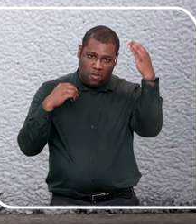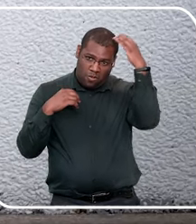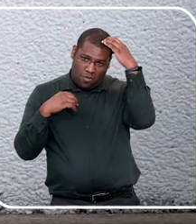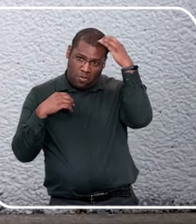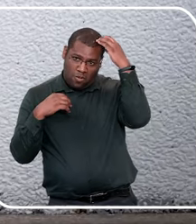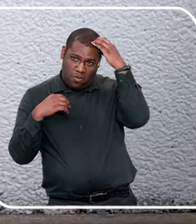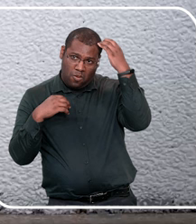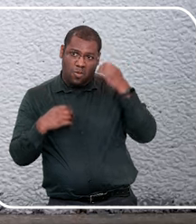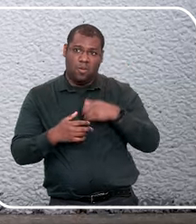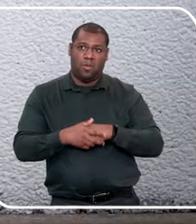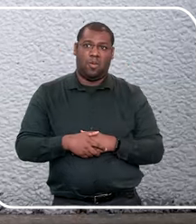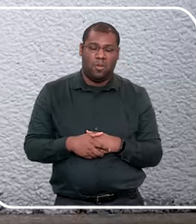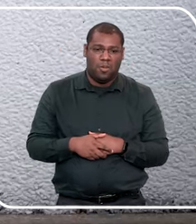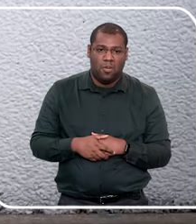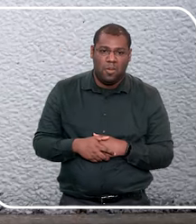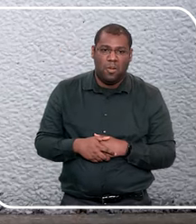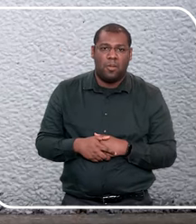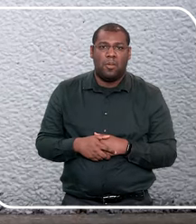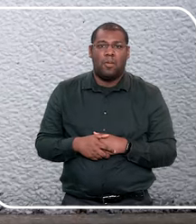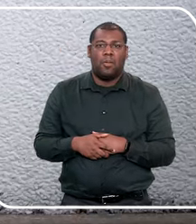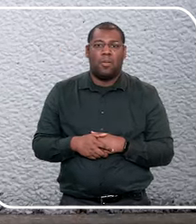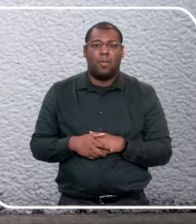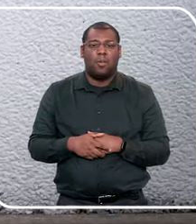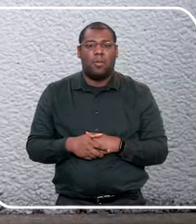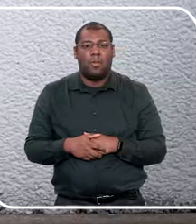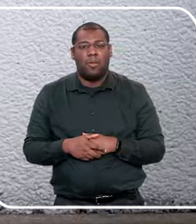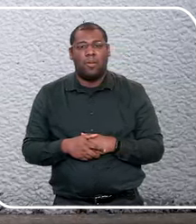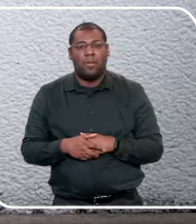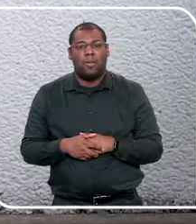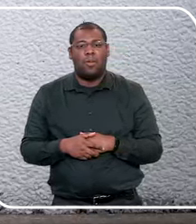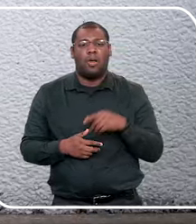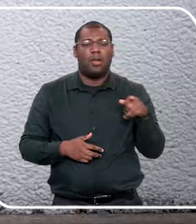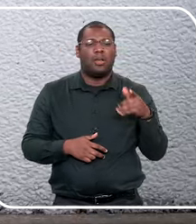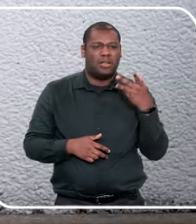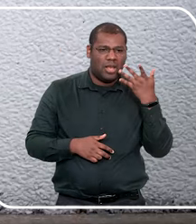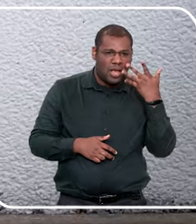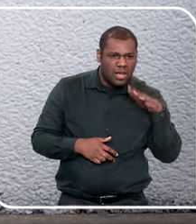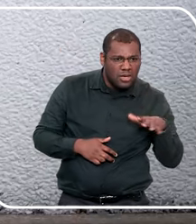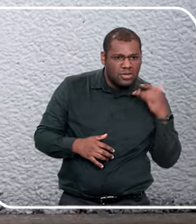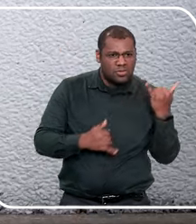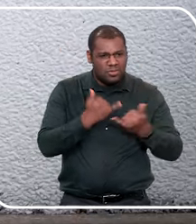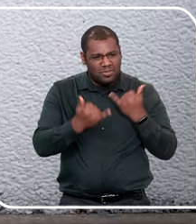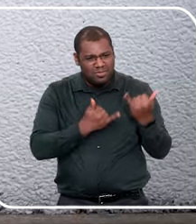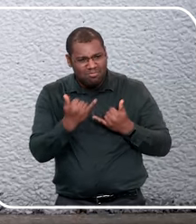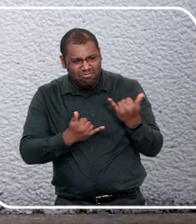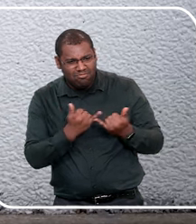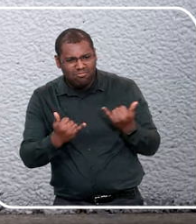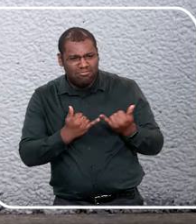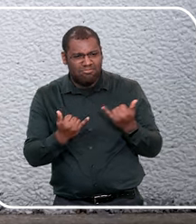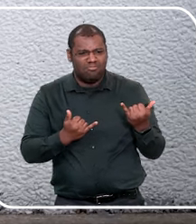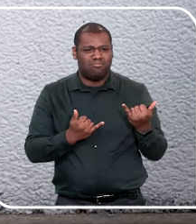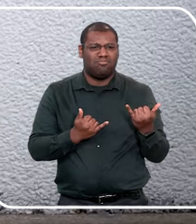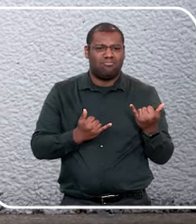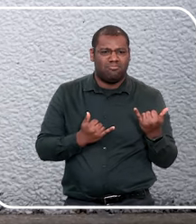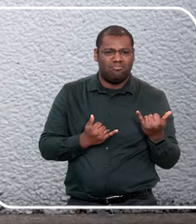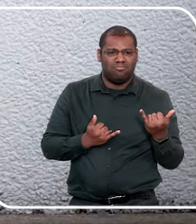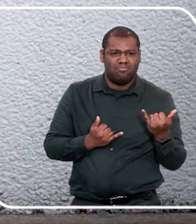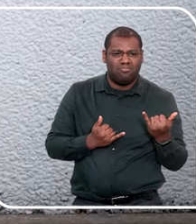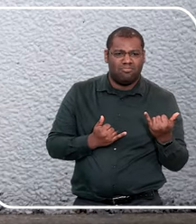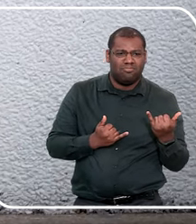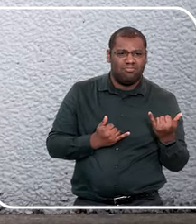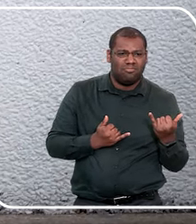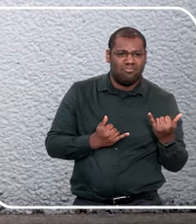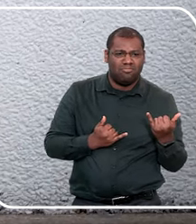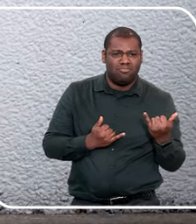você chegou perto, ela já fez, tipo assim, ah, não fui eu não, sabe, você chega perto, ela tá brincando com o brinquedo, ela leva um susto muito